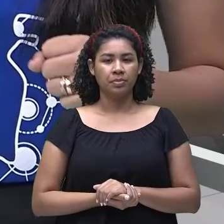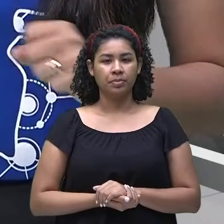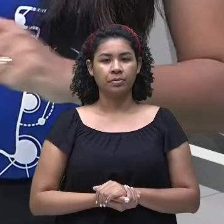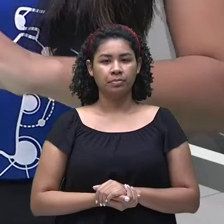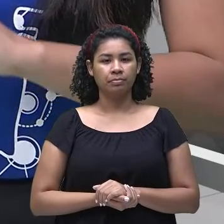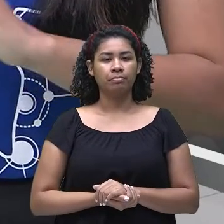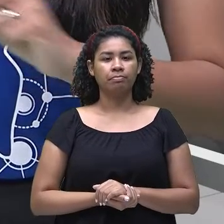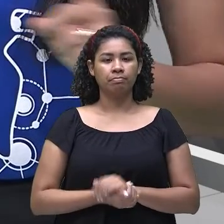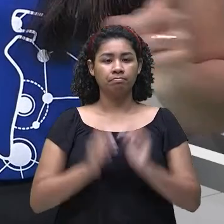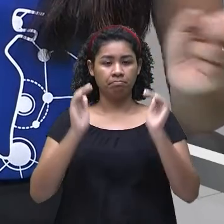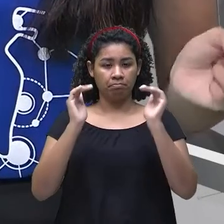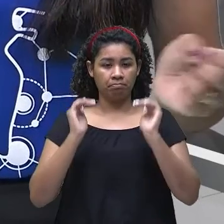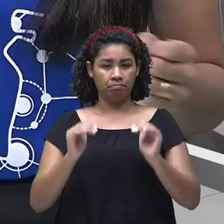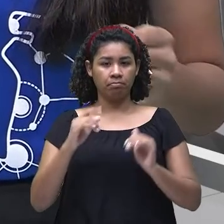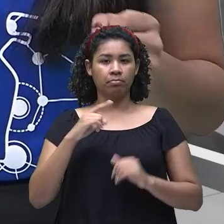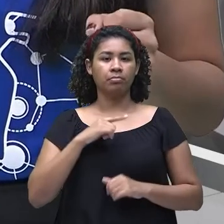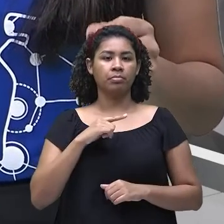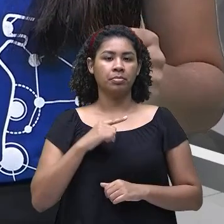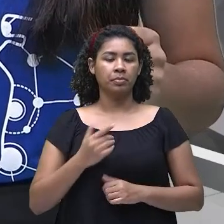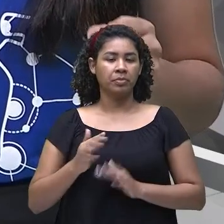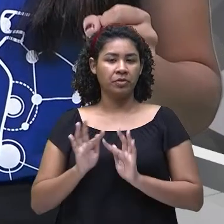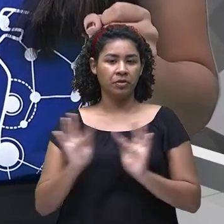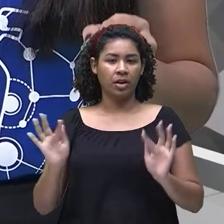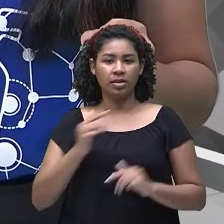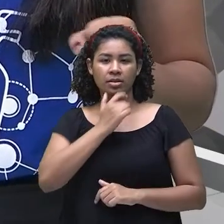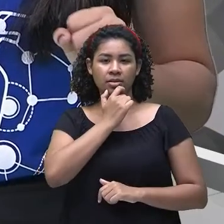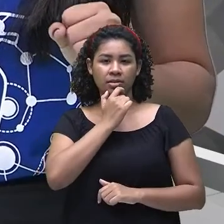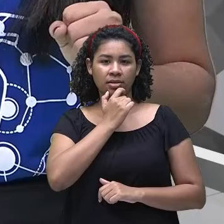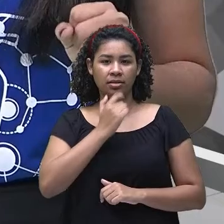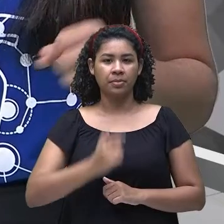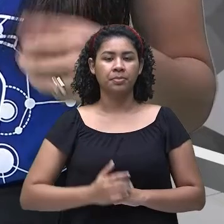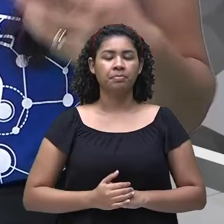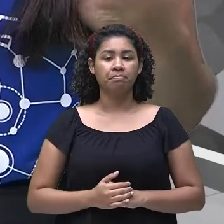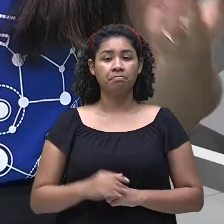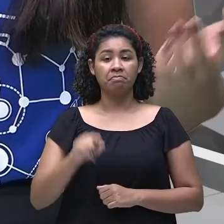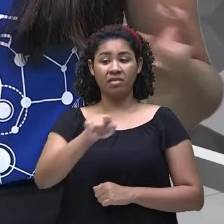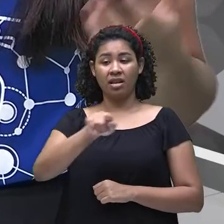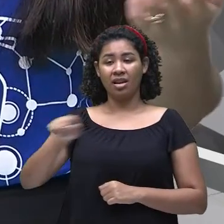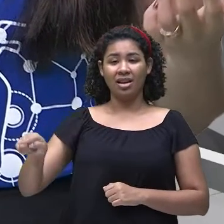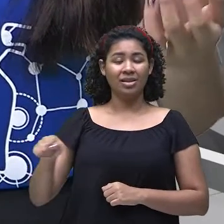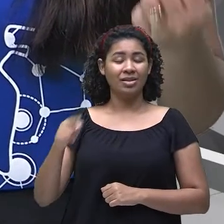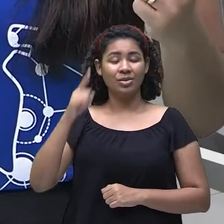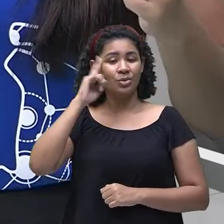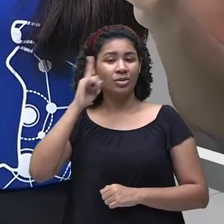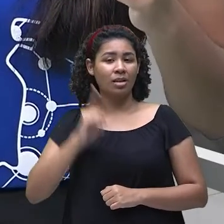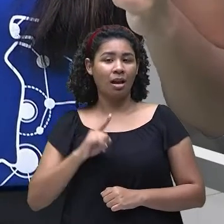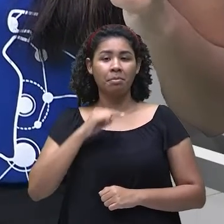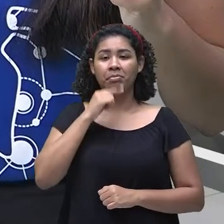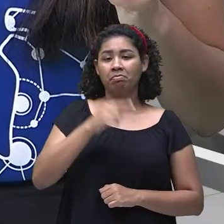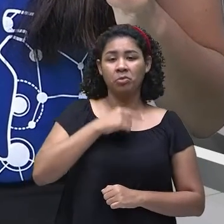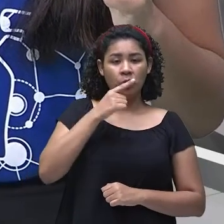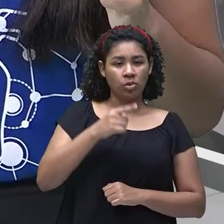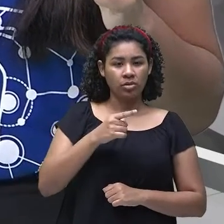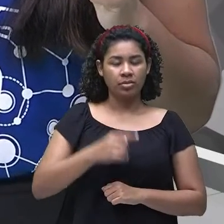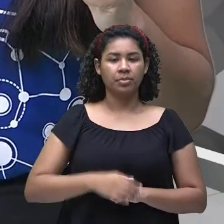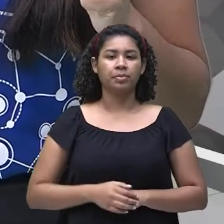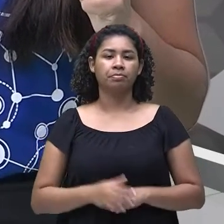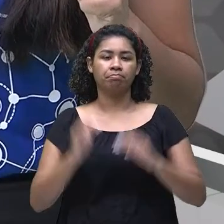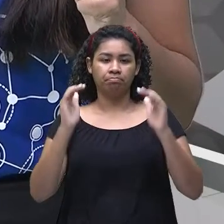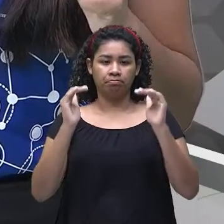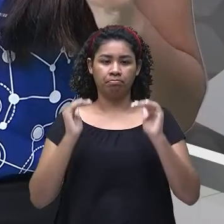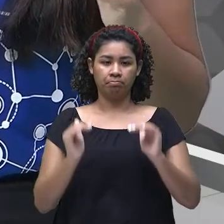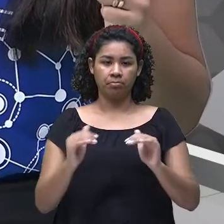Embaixo. They can't roller skate. Eles não podem, não conseguem, né? E aqui.